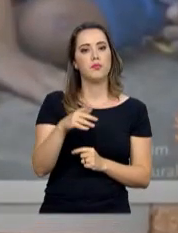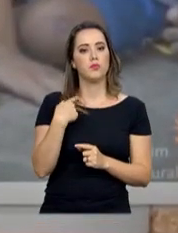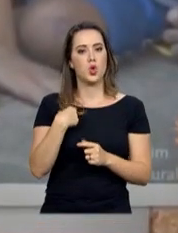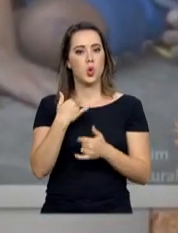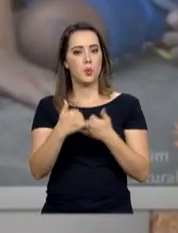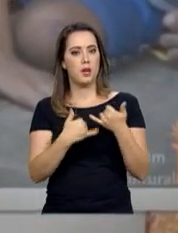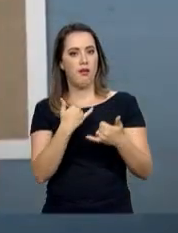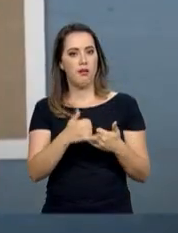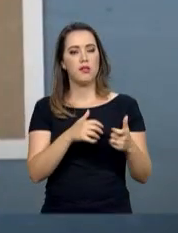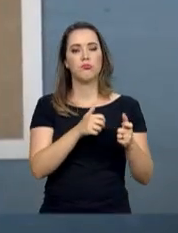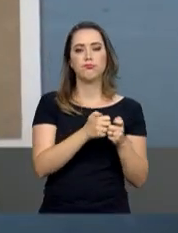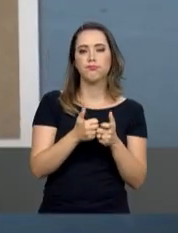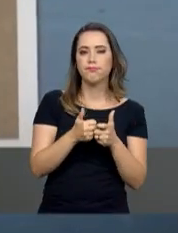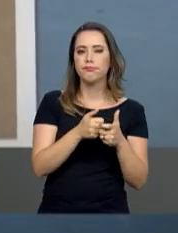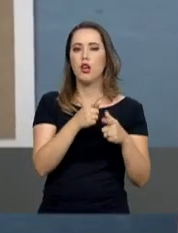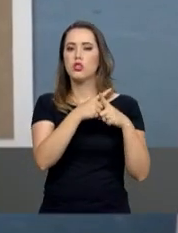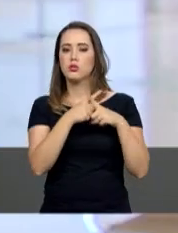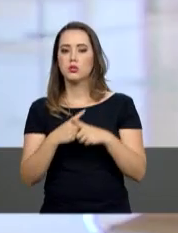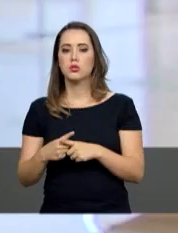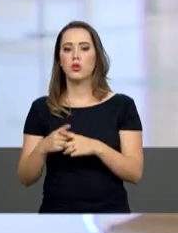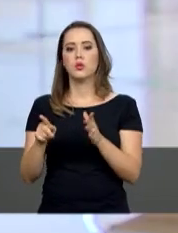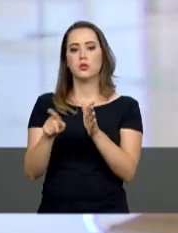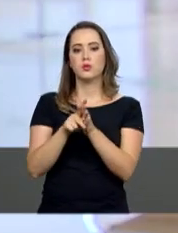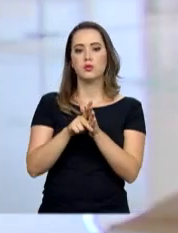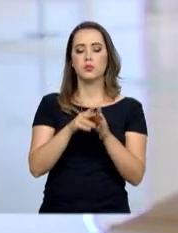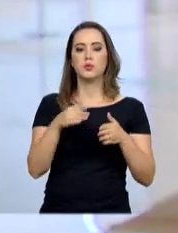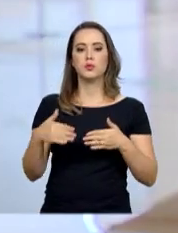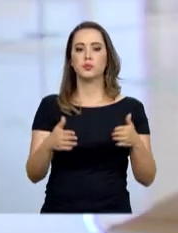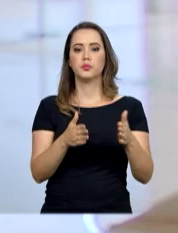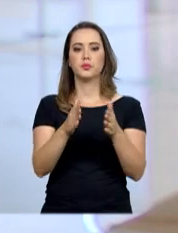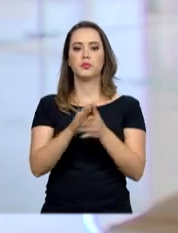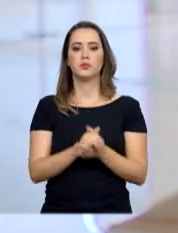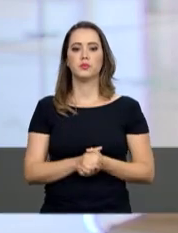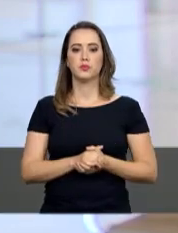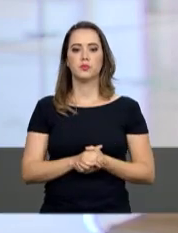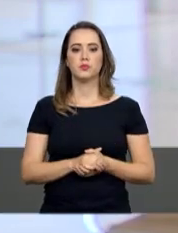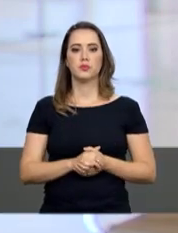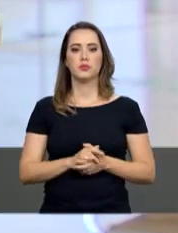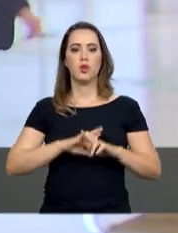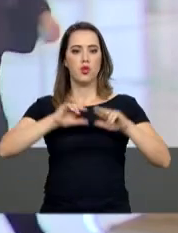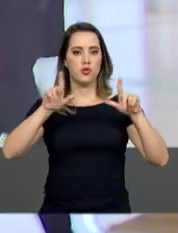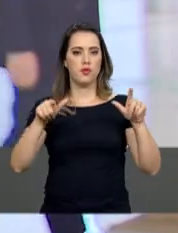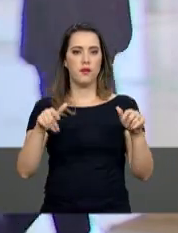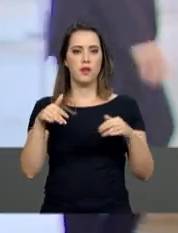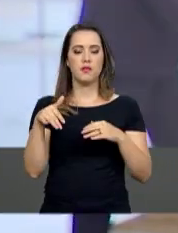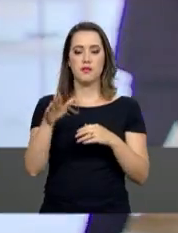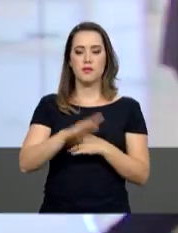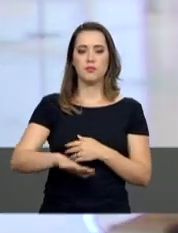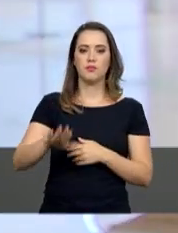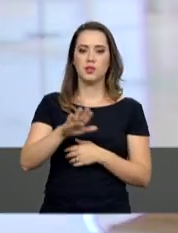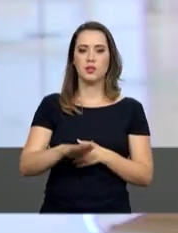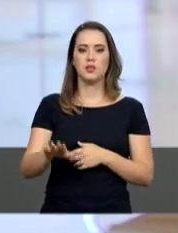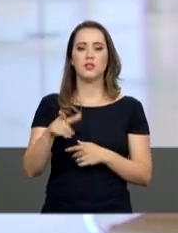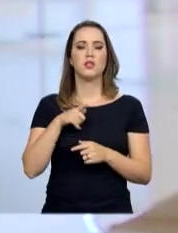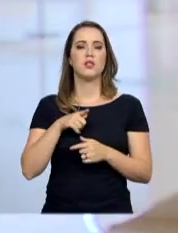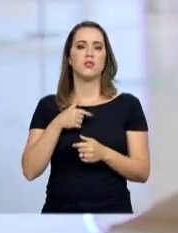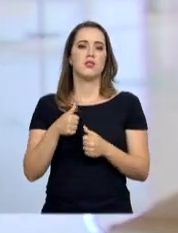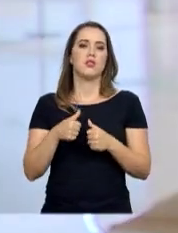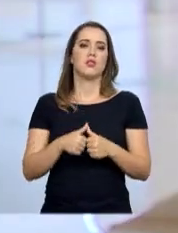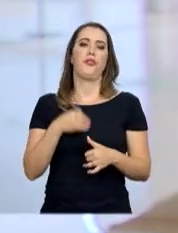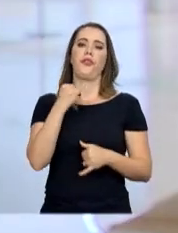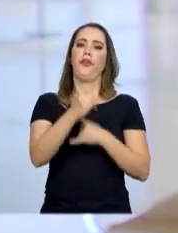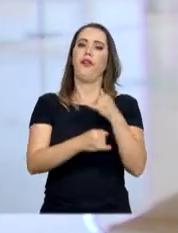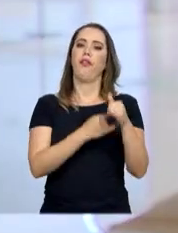jogos e brincadeiras tradicionais de rua. Muitas crianças que estão, de certa forma, ociosas ou então sedentárias na